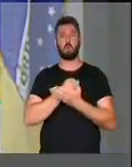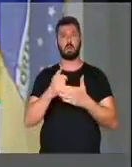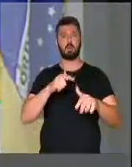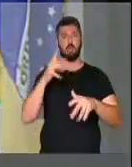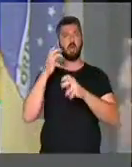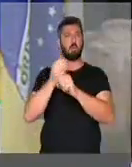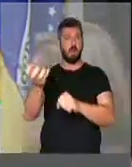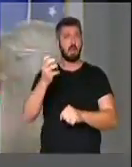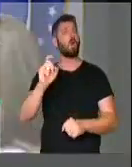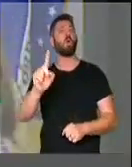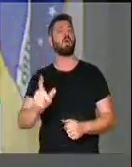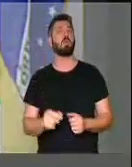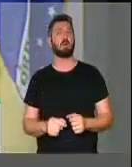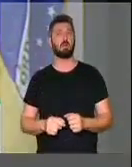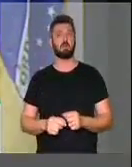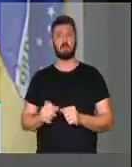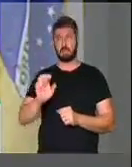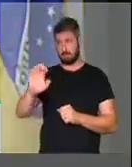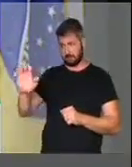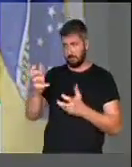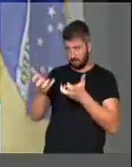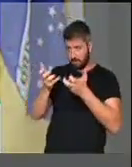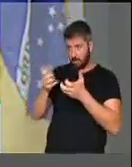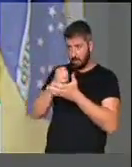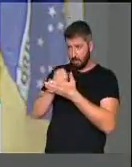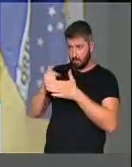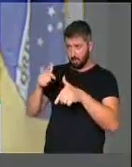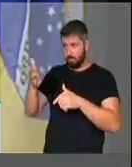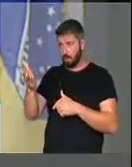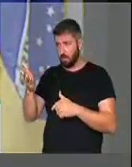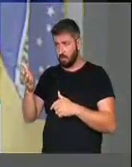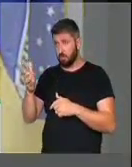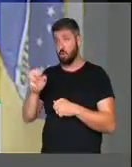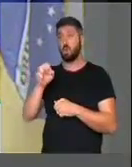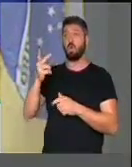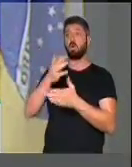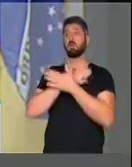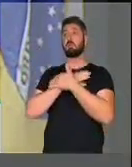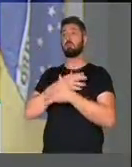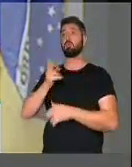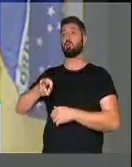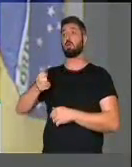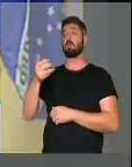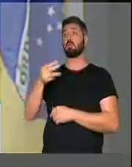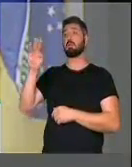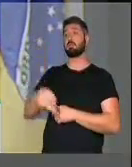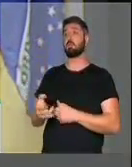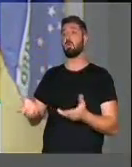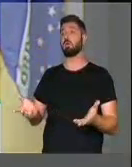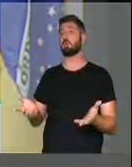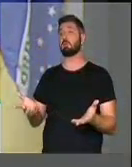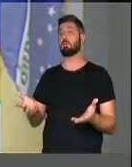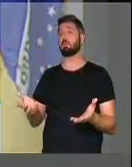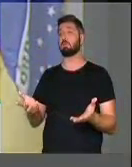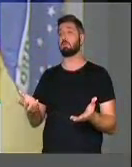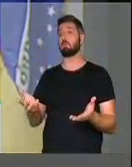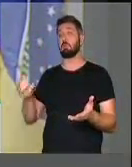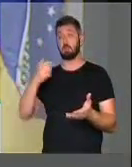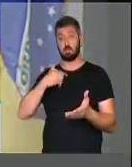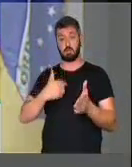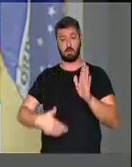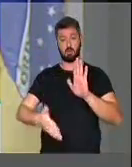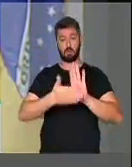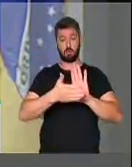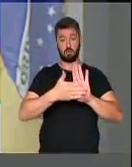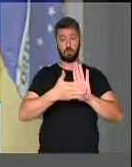emprego ou não? A esquerda quer recuperar o emprego ou deixar desempregado 13 milhões de pessoas? Eu